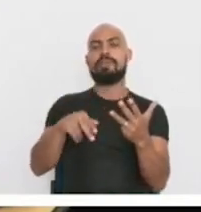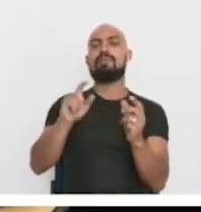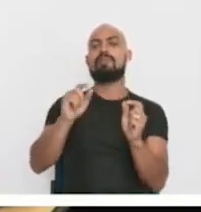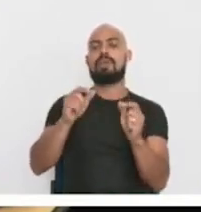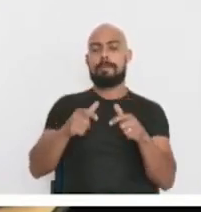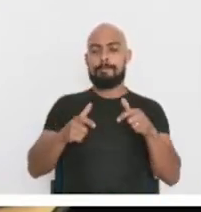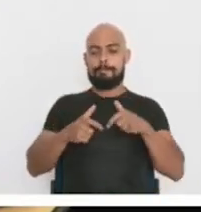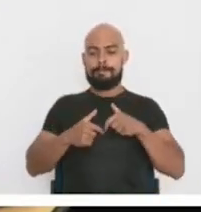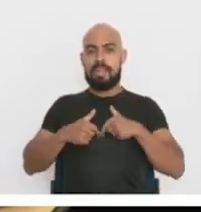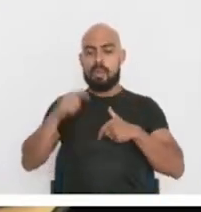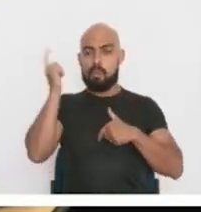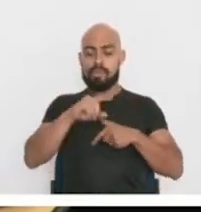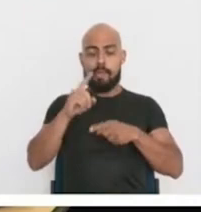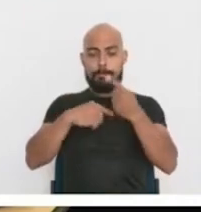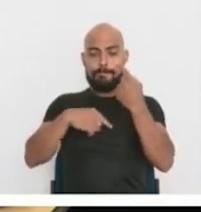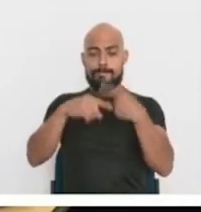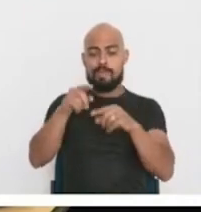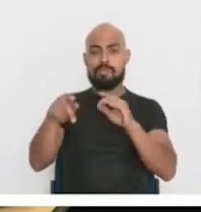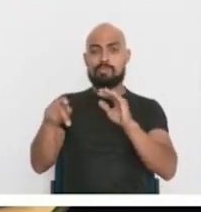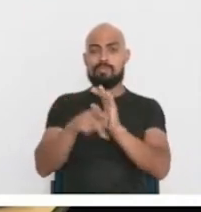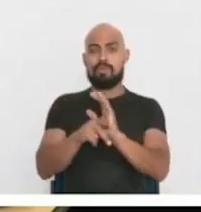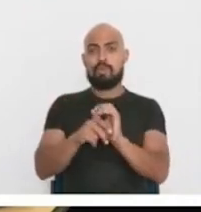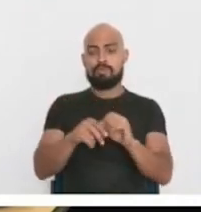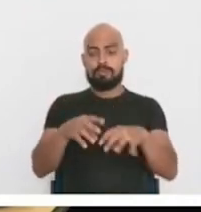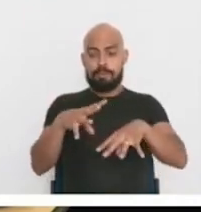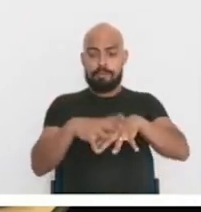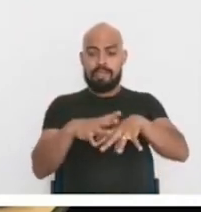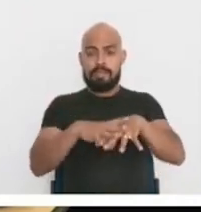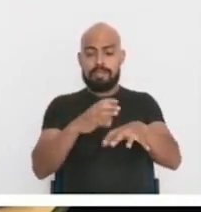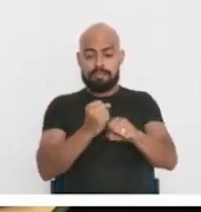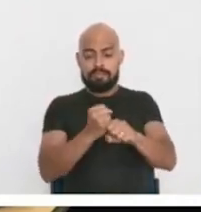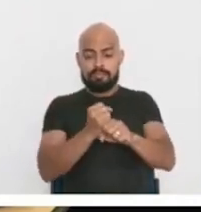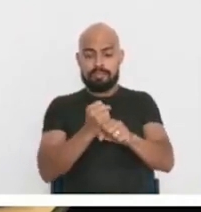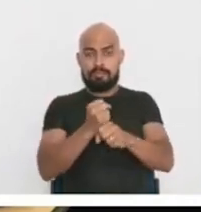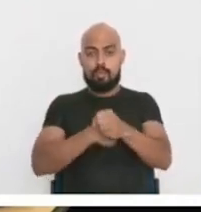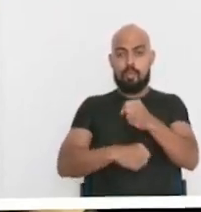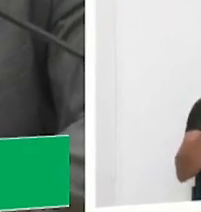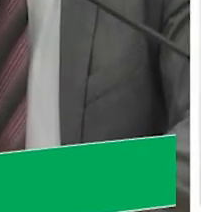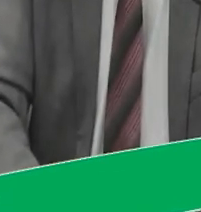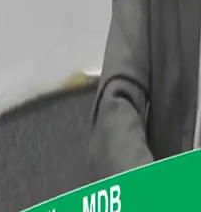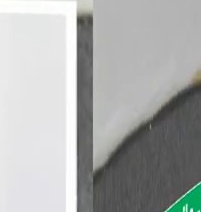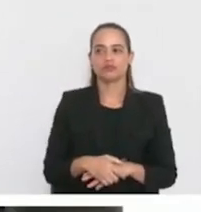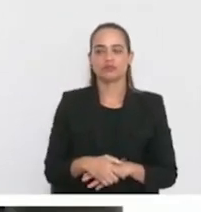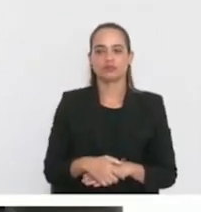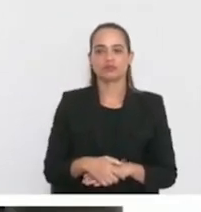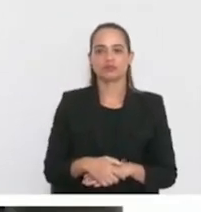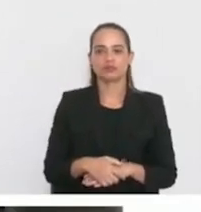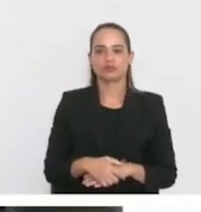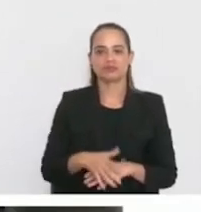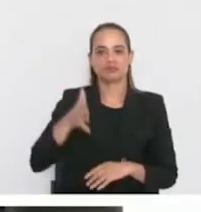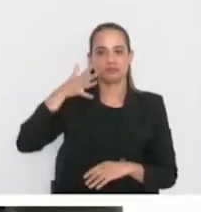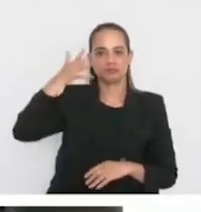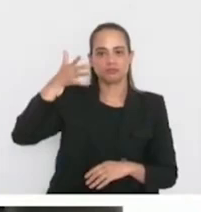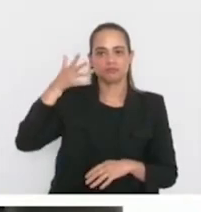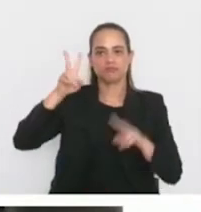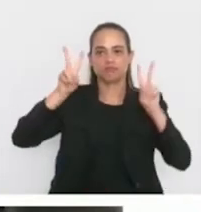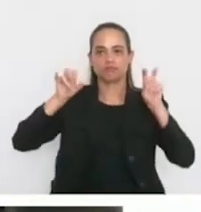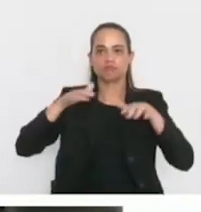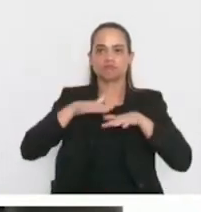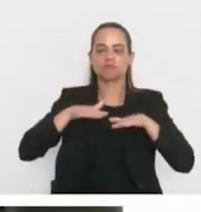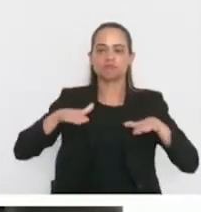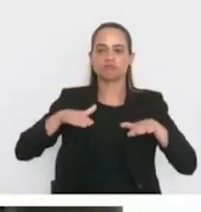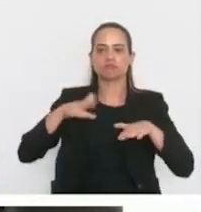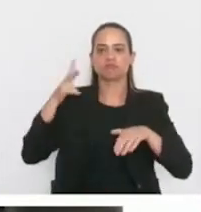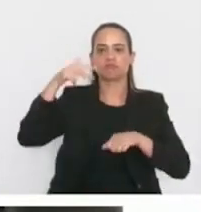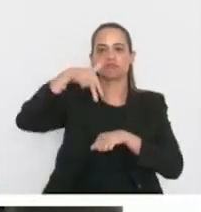pelas medalhas conquistadas na Olimpíada Mirim de Matemática no ano de 2023. Nada havendo mais a ser tratado e ninguém